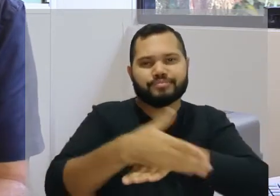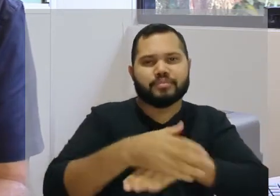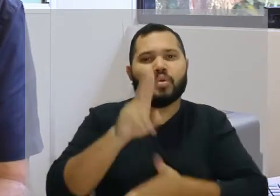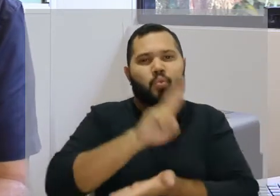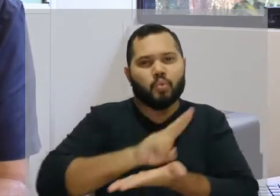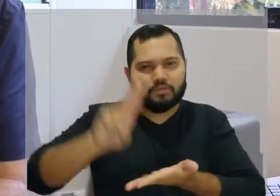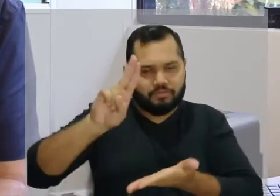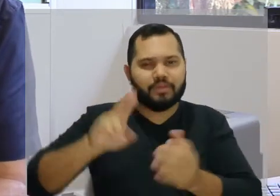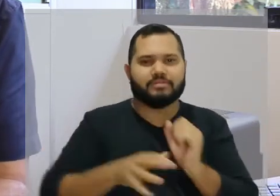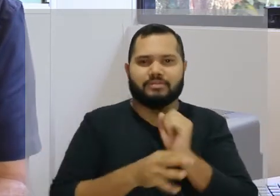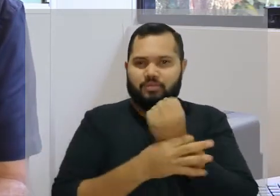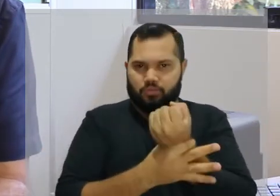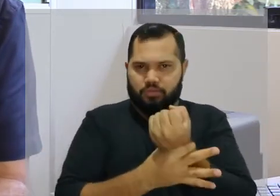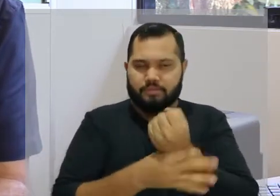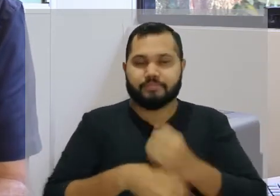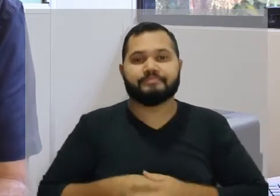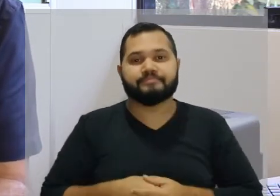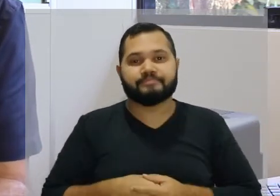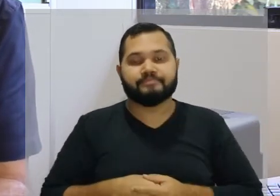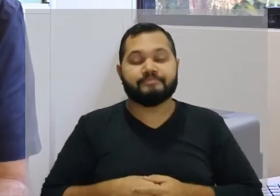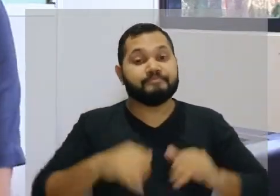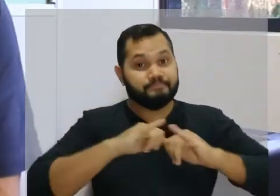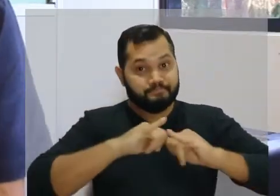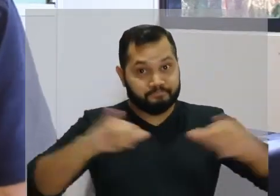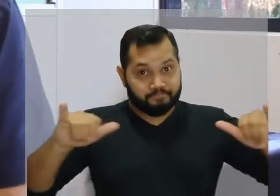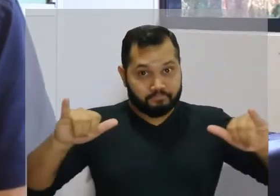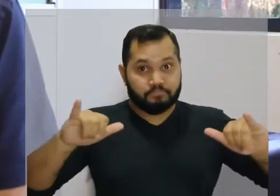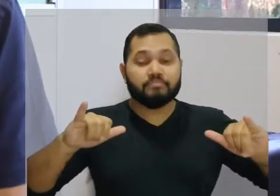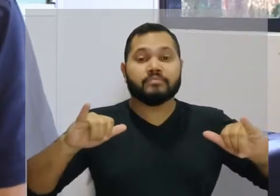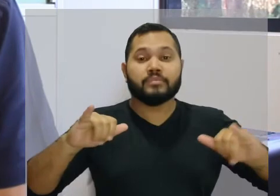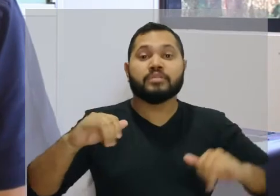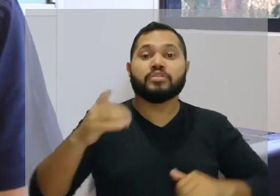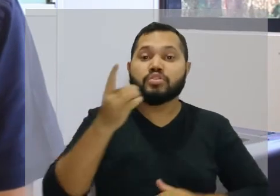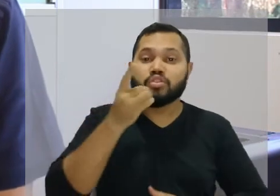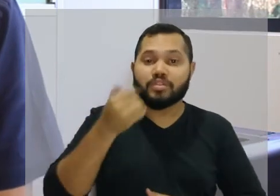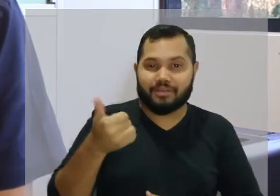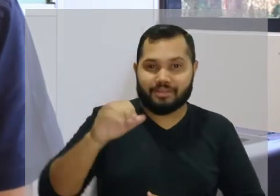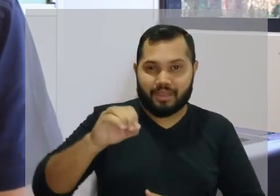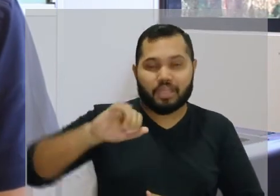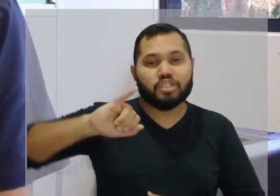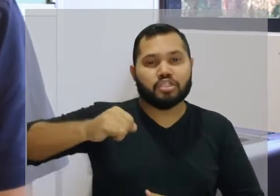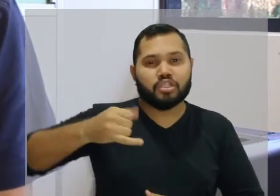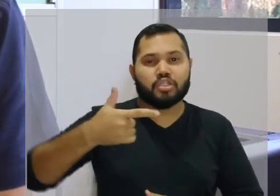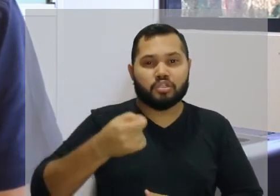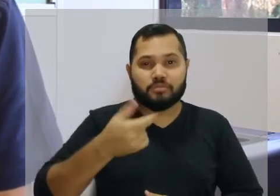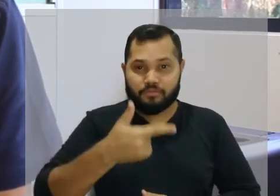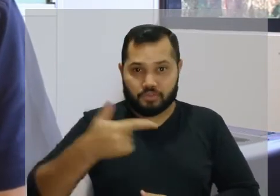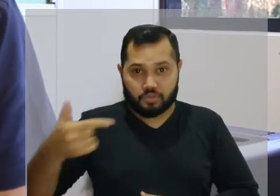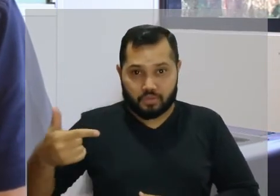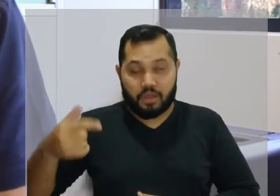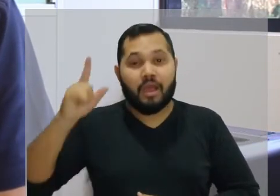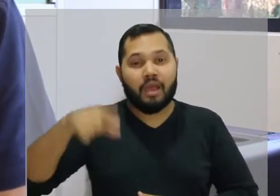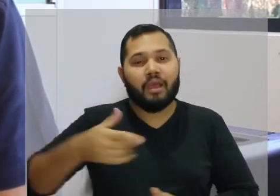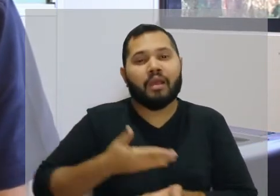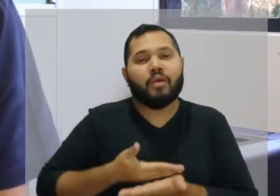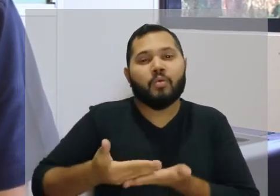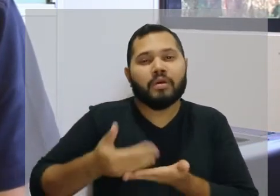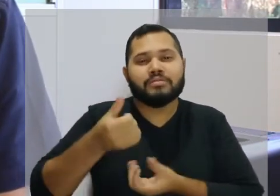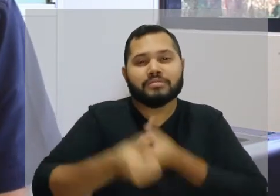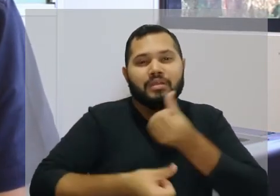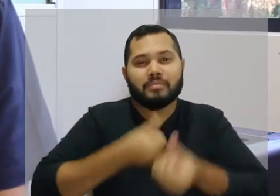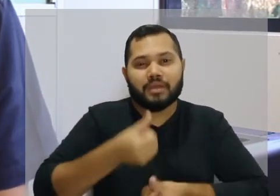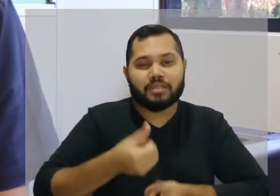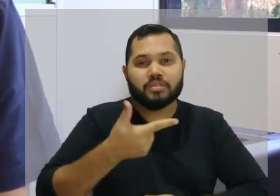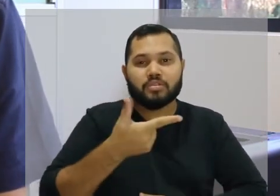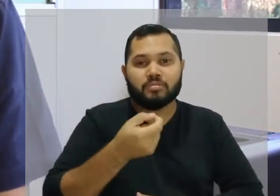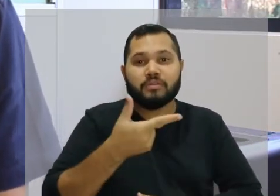adentrar as unidades com bastante segurança. Queremos deixar claro para a comunidade que 10 de janeiro de 2022 é o